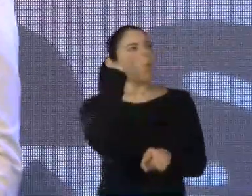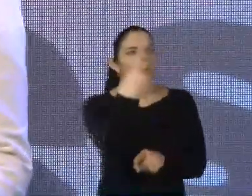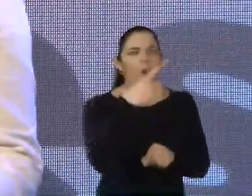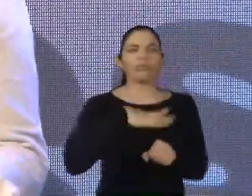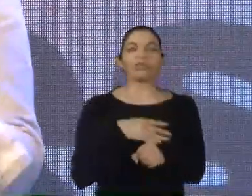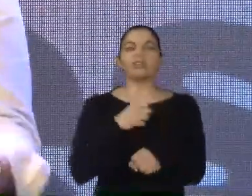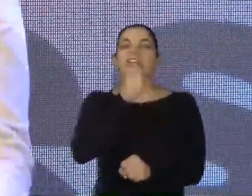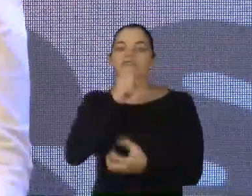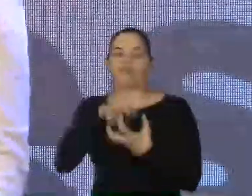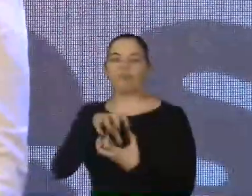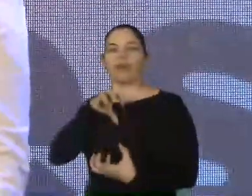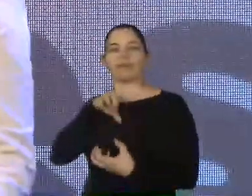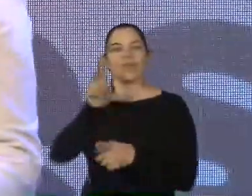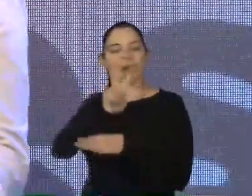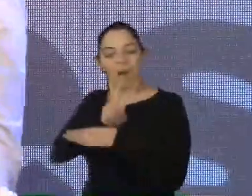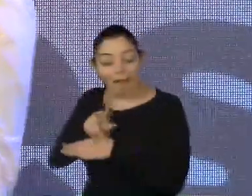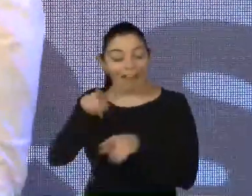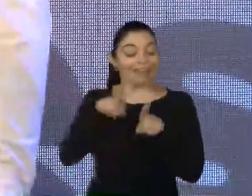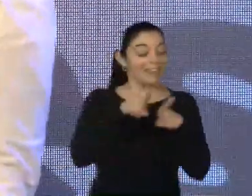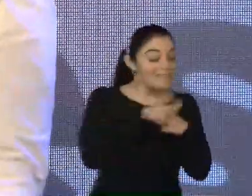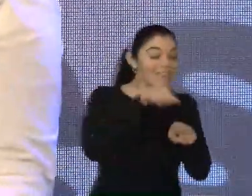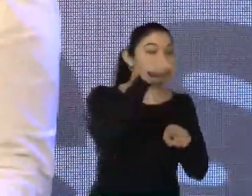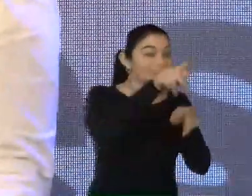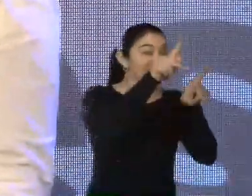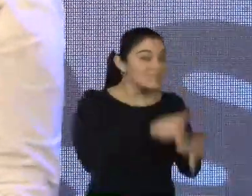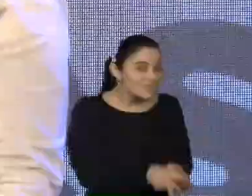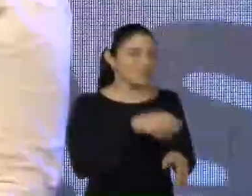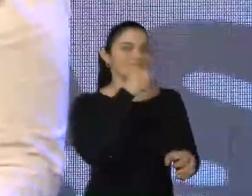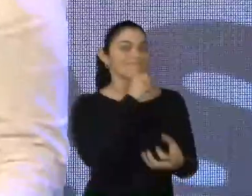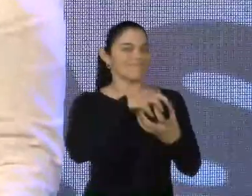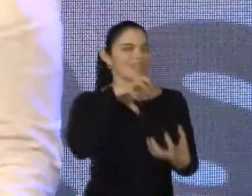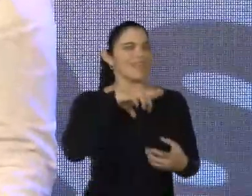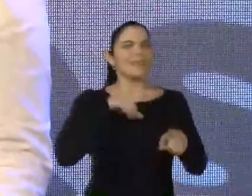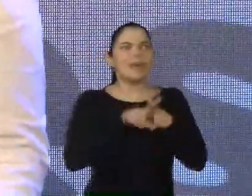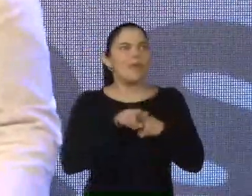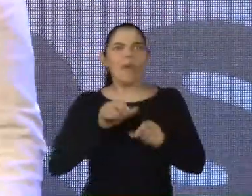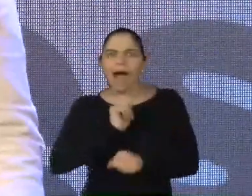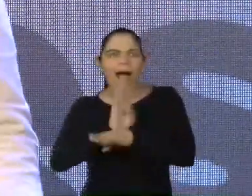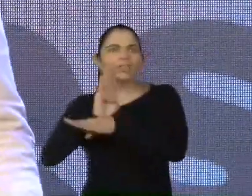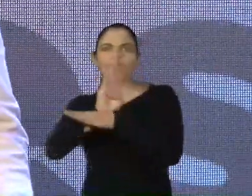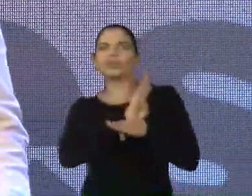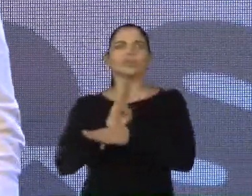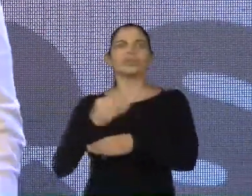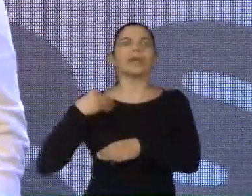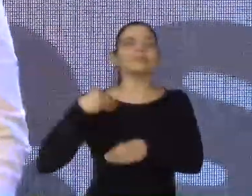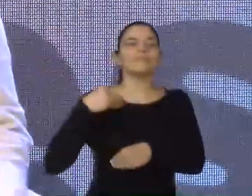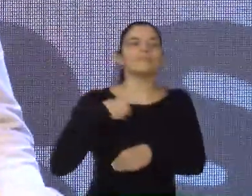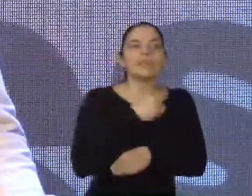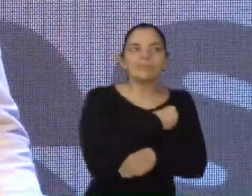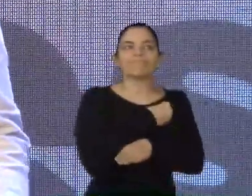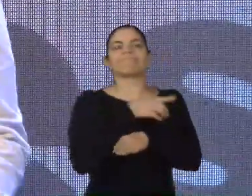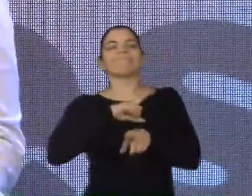envelhecimento para cuidar dessas pessoas também, que cada dia mais, com o avanço da medicina e também com o avanço da nossa sociedade, de ser mais